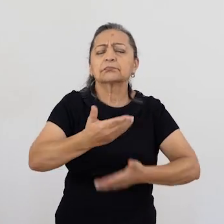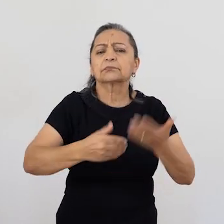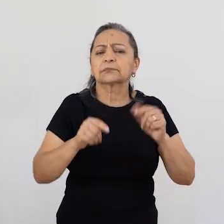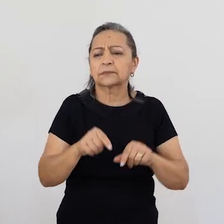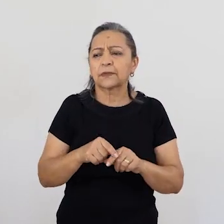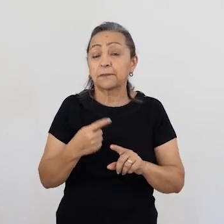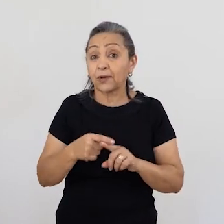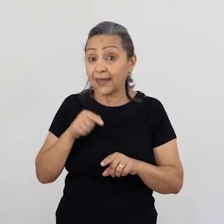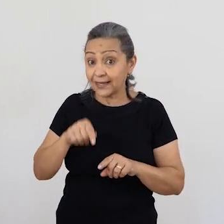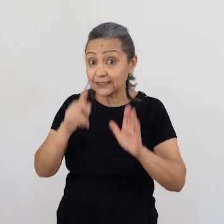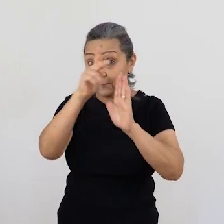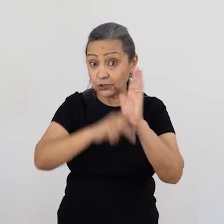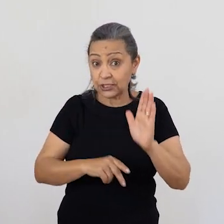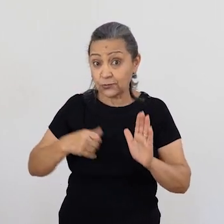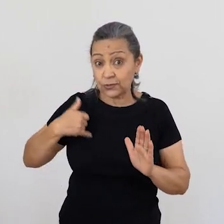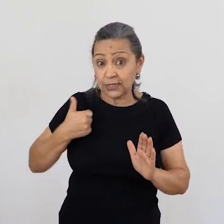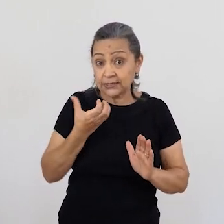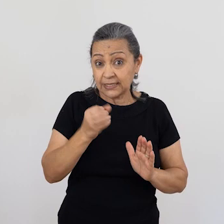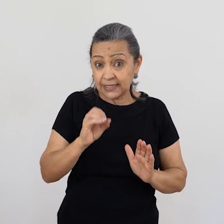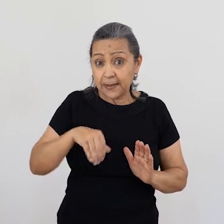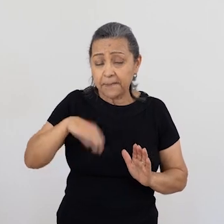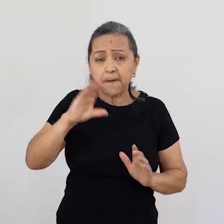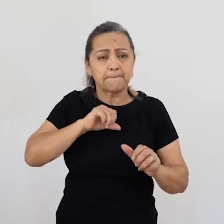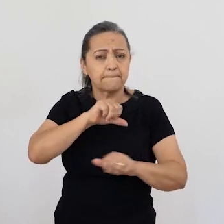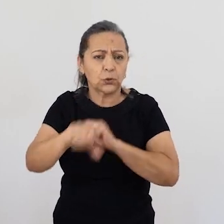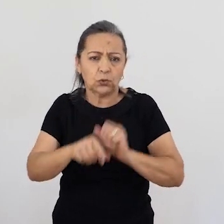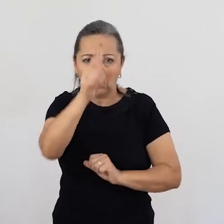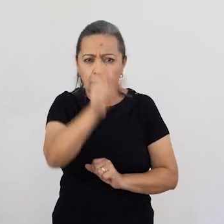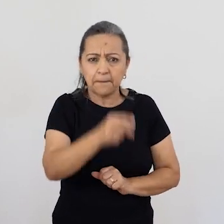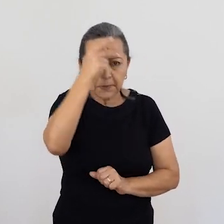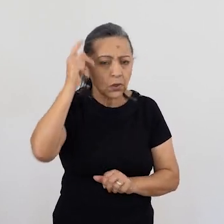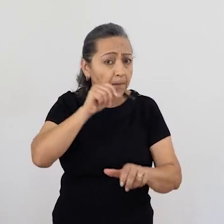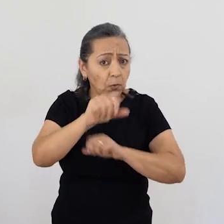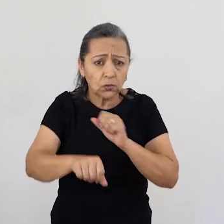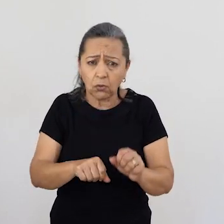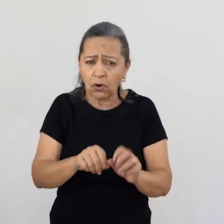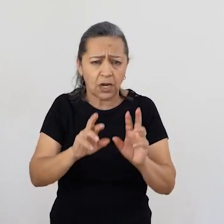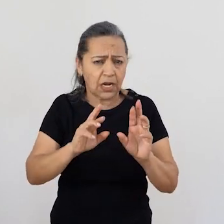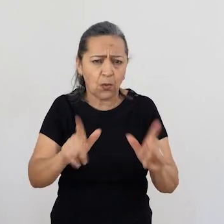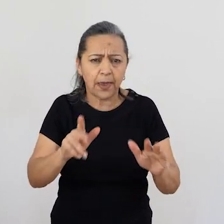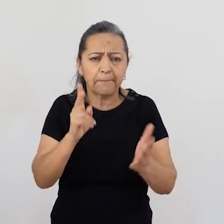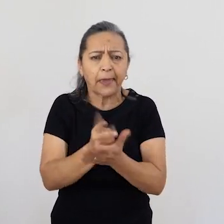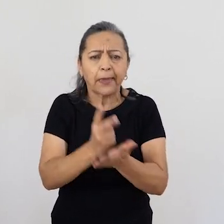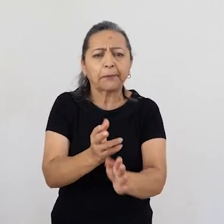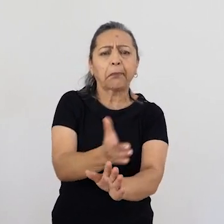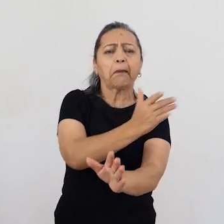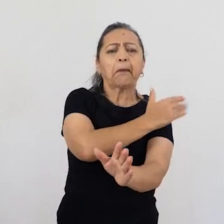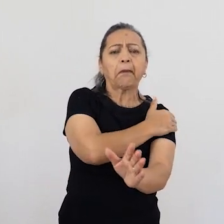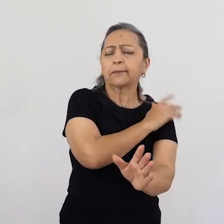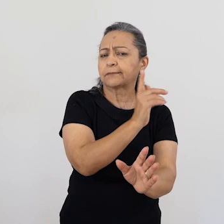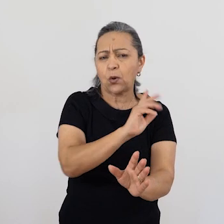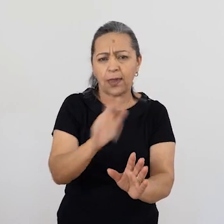no movimento dessa construção, sabe, Mônica? esse 60+, mudou. Essa pessoa mudou.